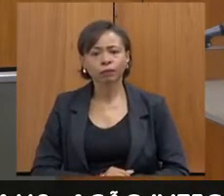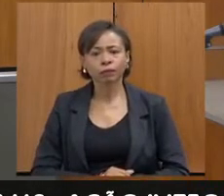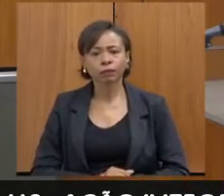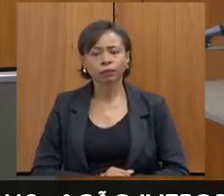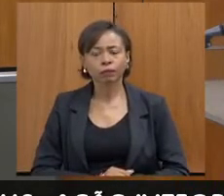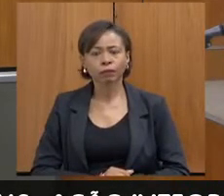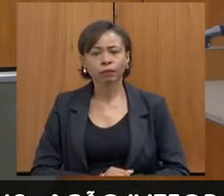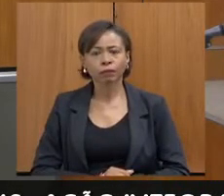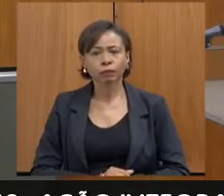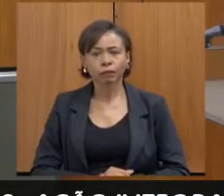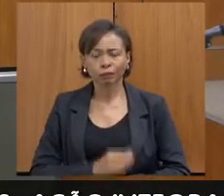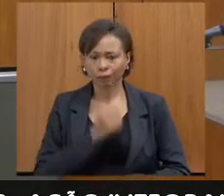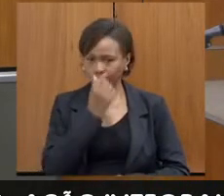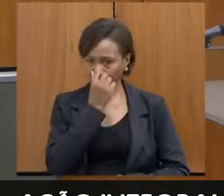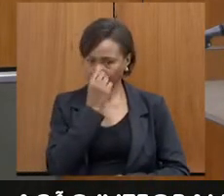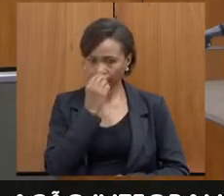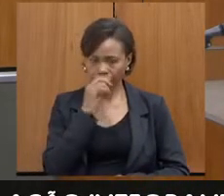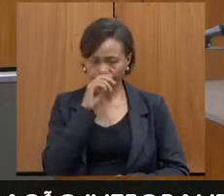Microfone.